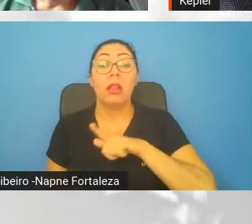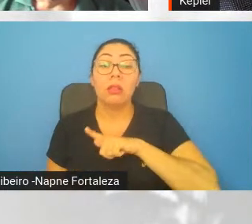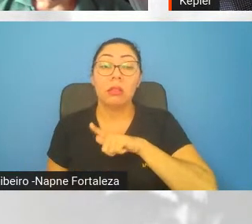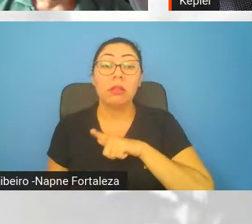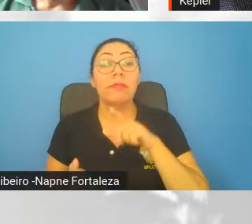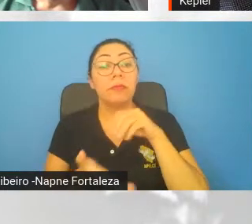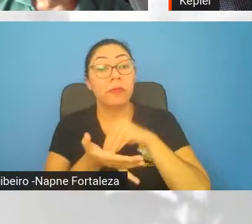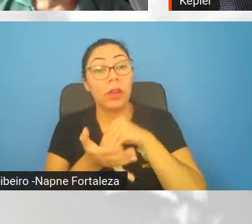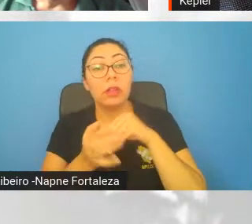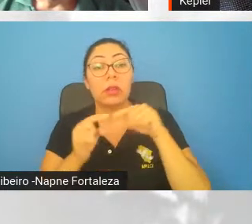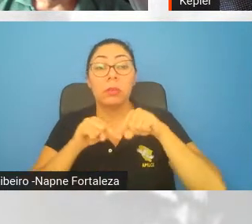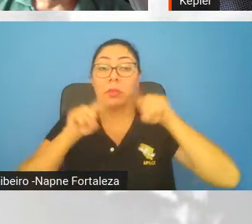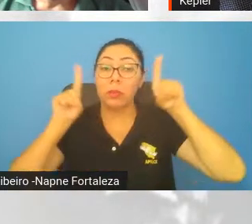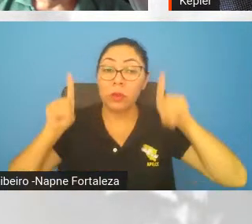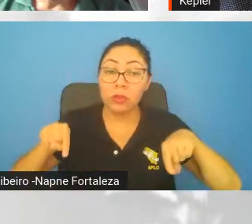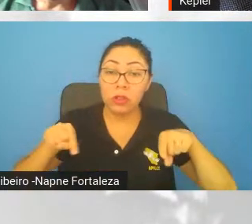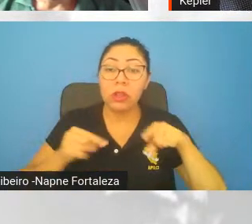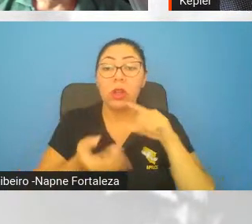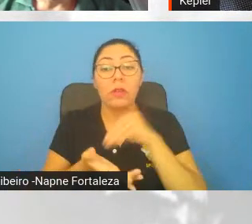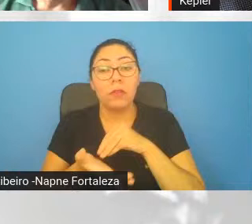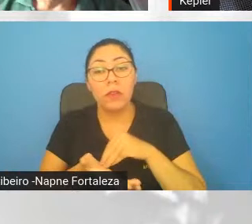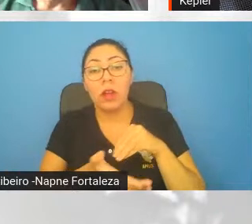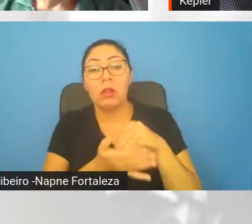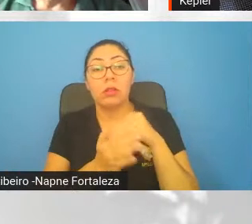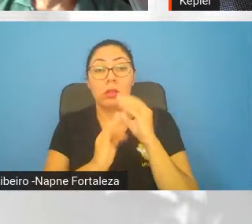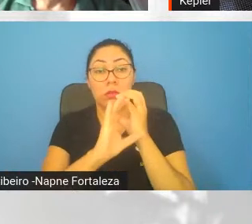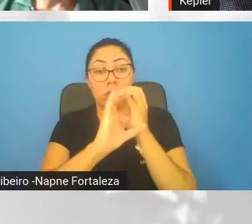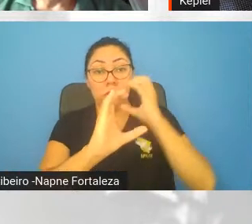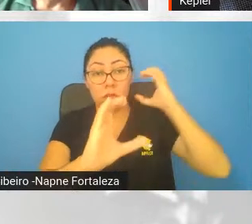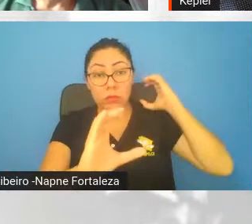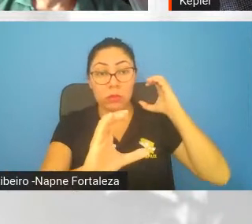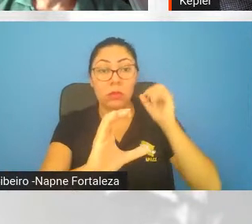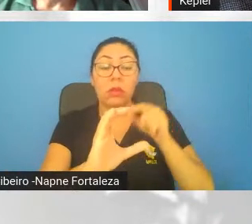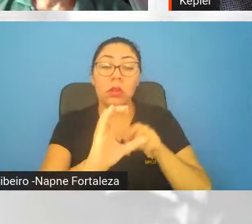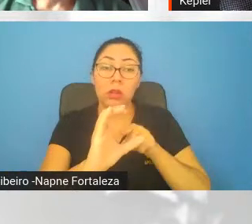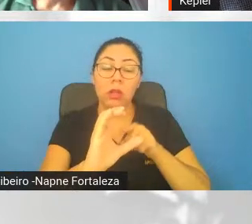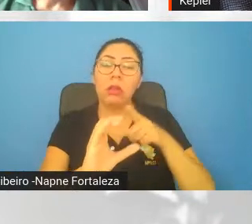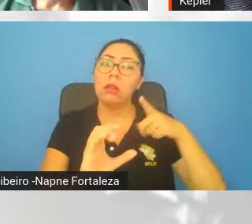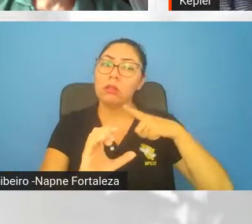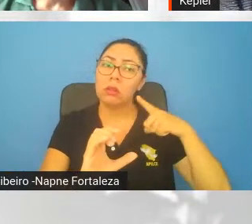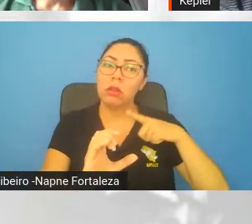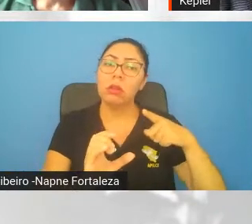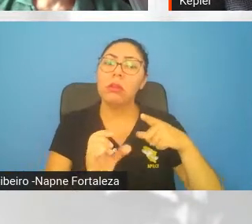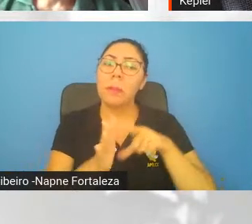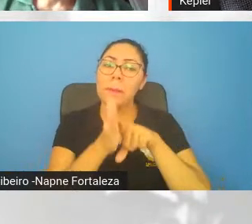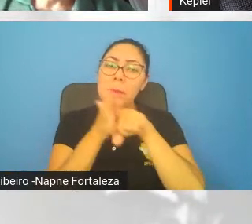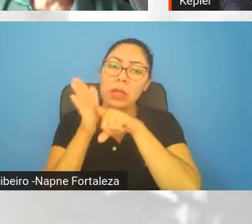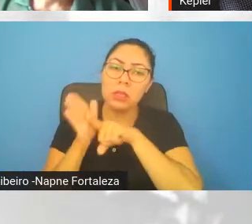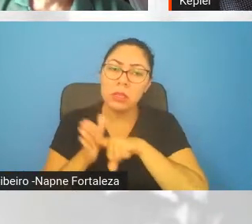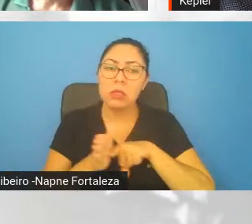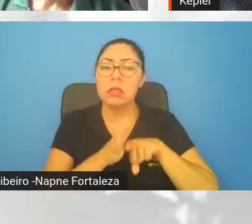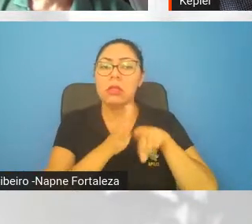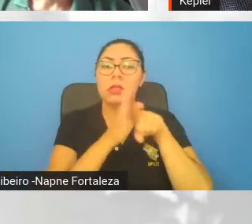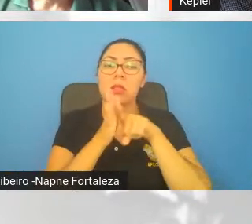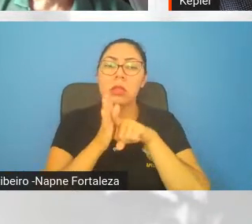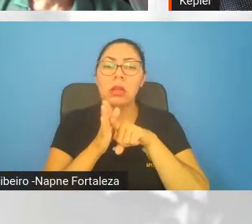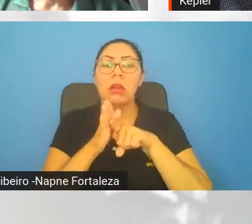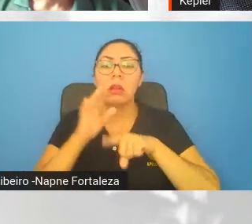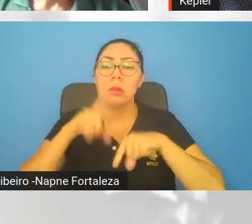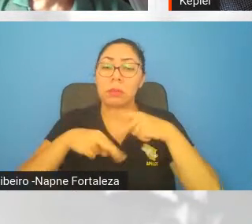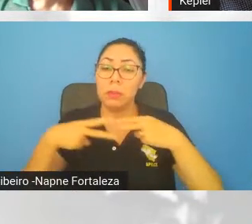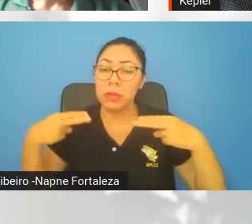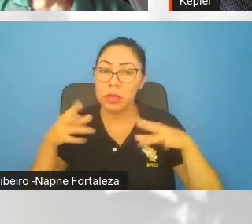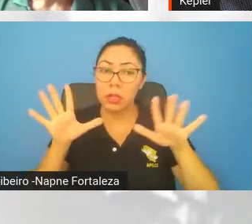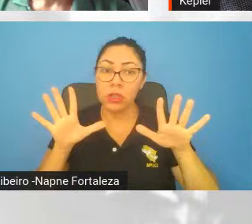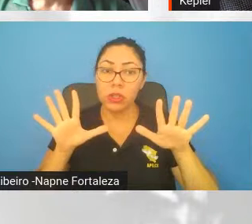para telescópios novos, grandes, como eu vou falar depois, como por exemplo pesquisa em matéria escura. então